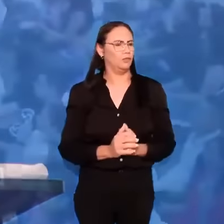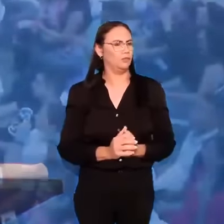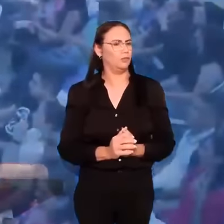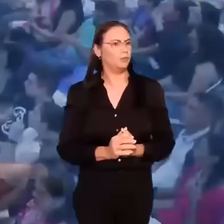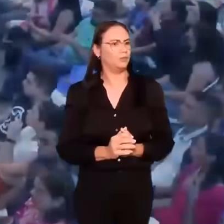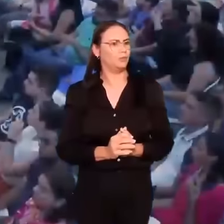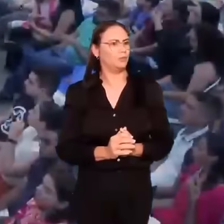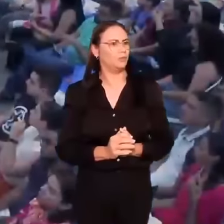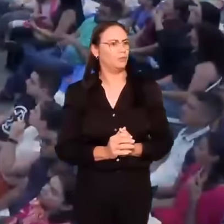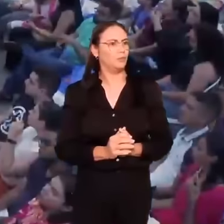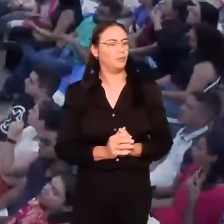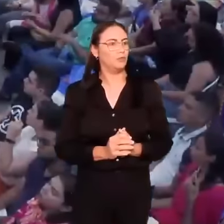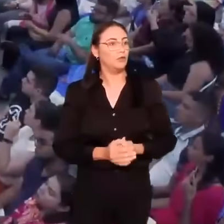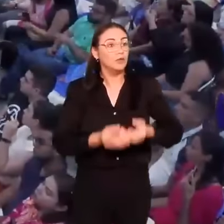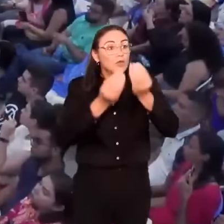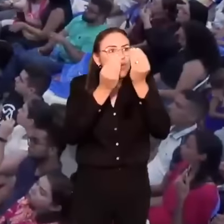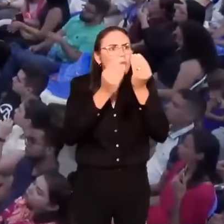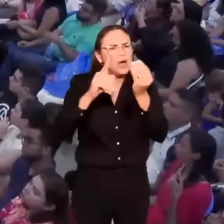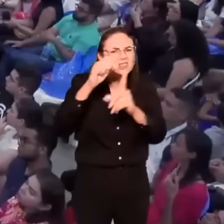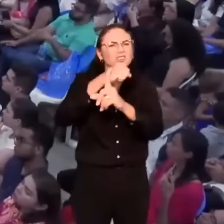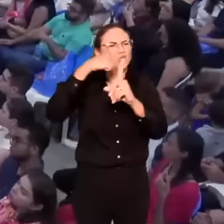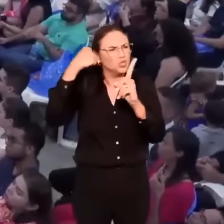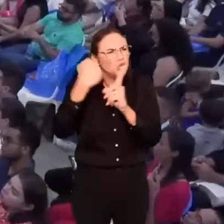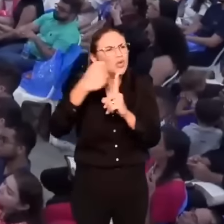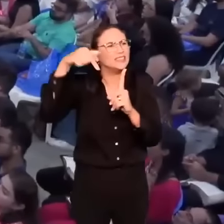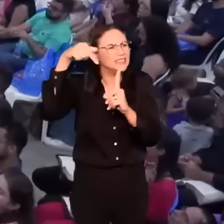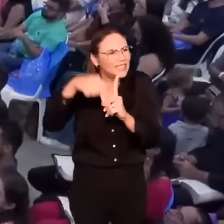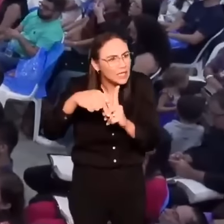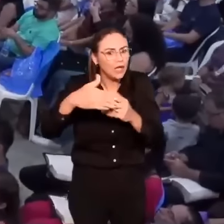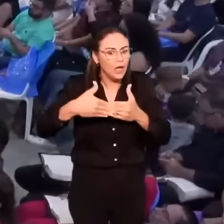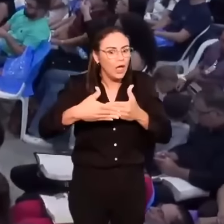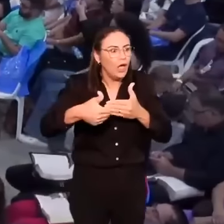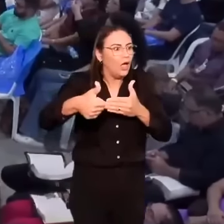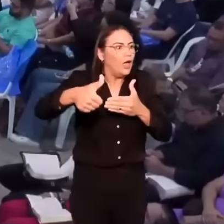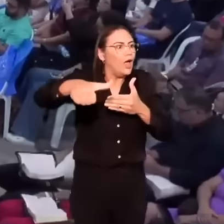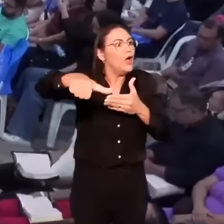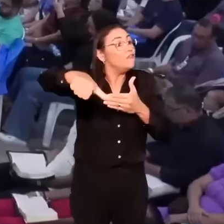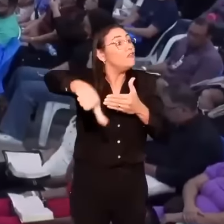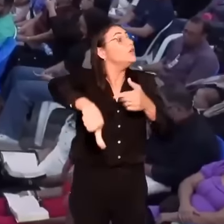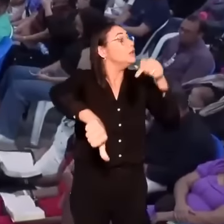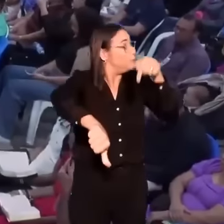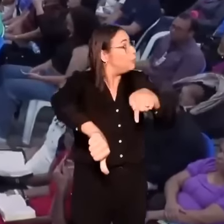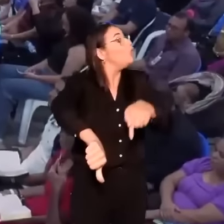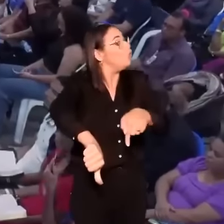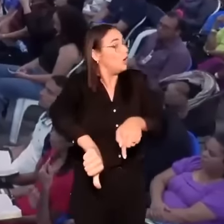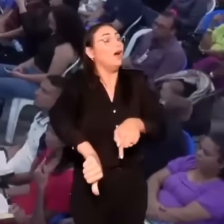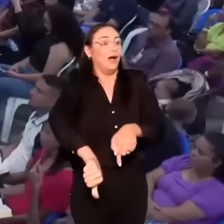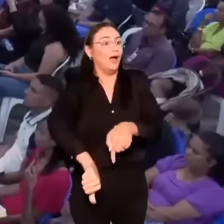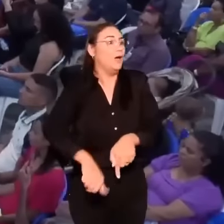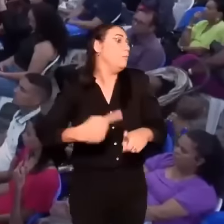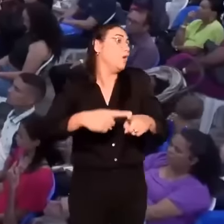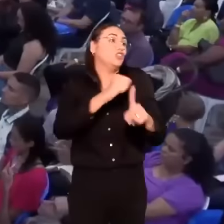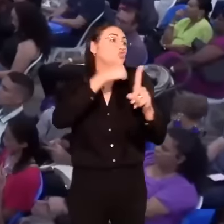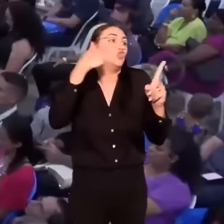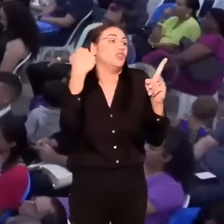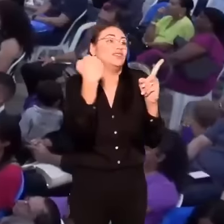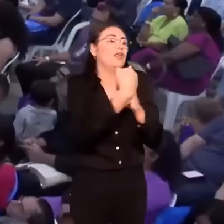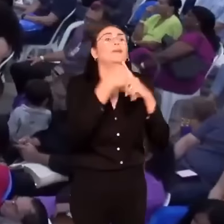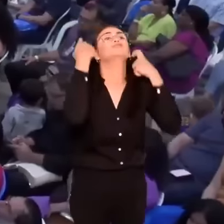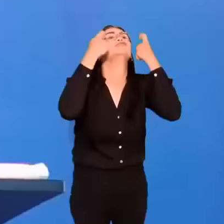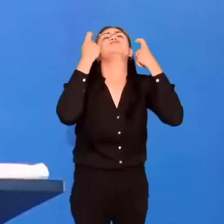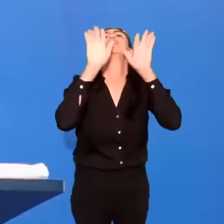Esse é um dos sinais, que a nossa sociedade naufraga para o caos, é quando ela não se importar mais, com a sua própria